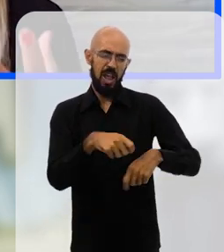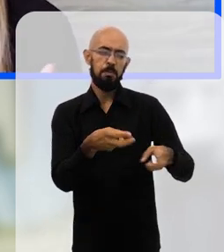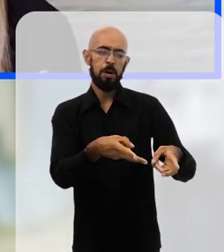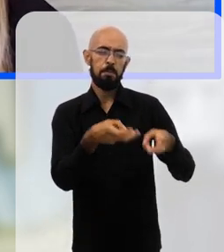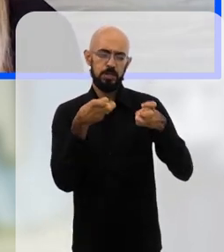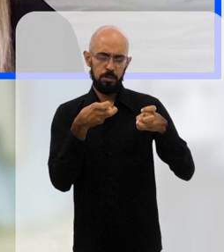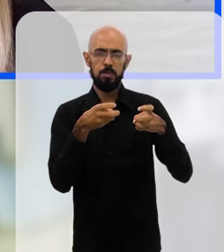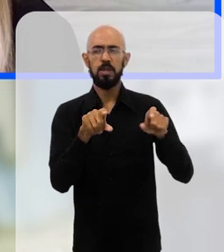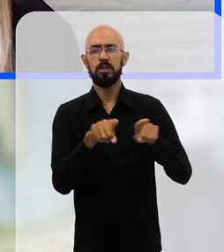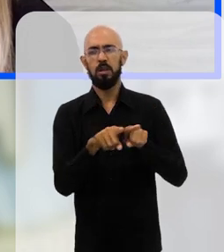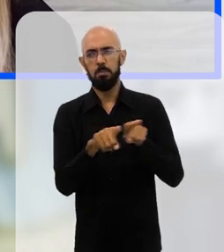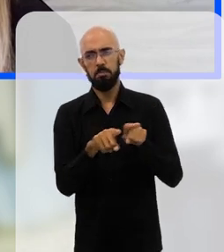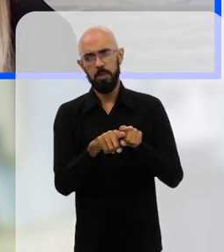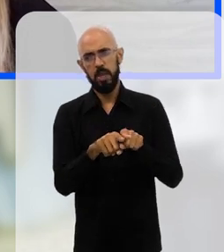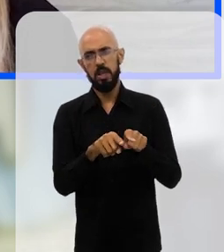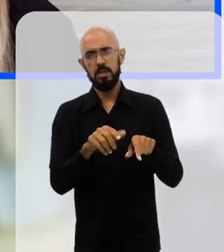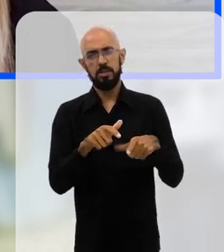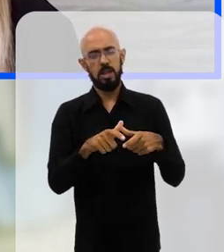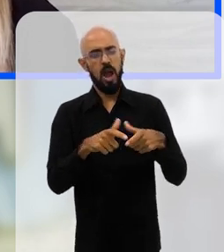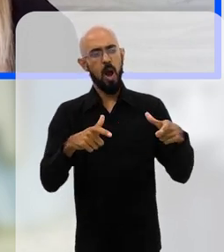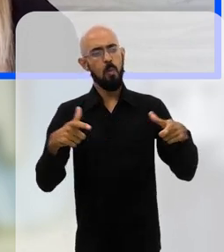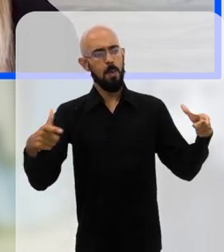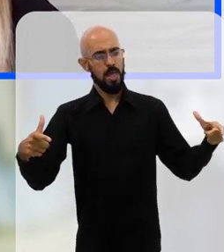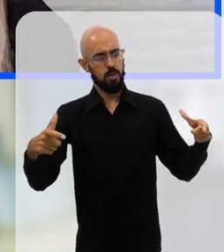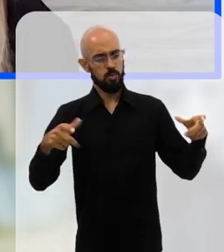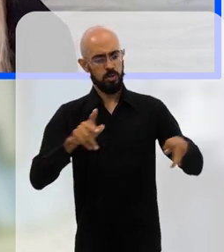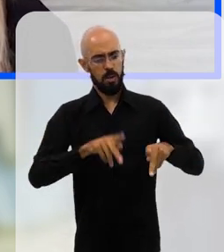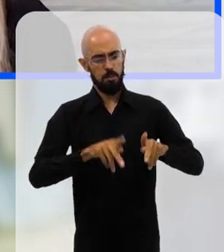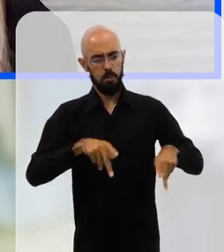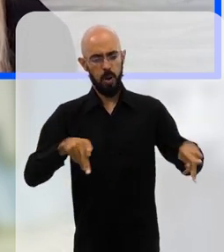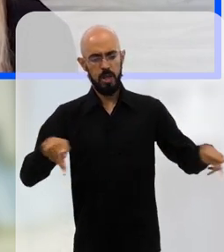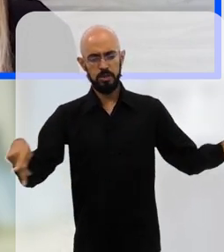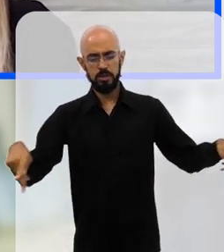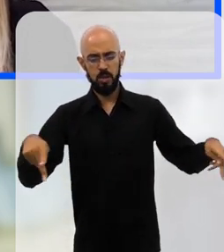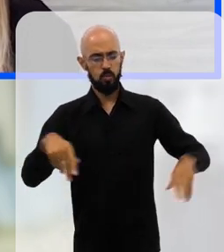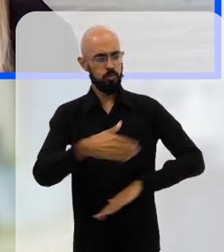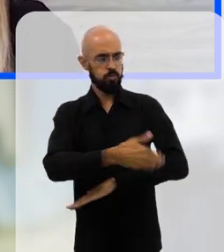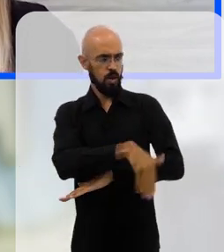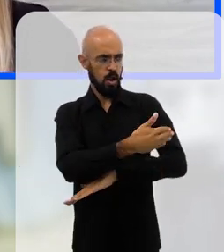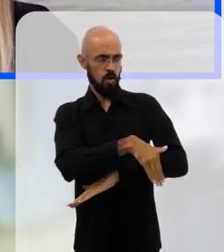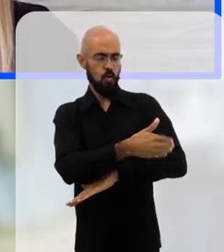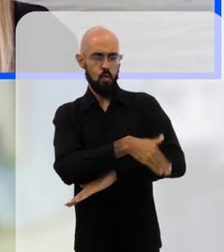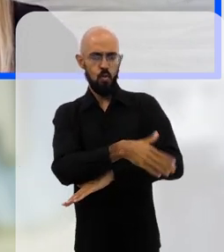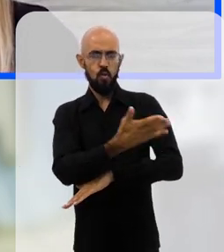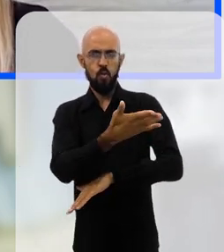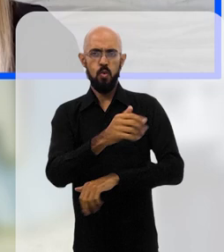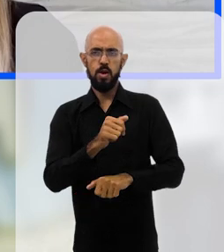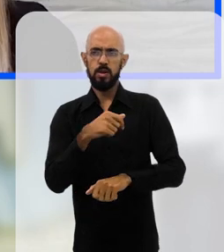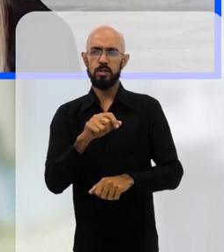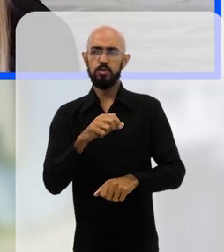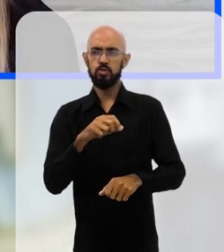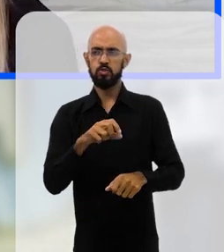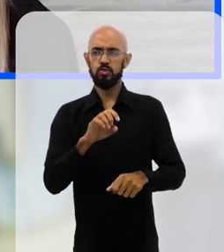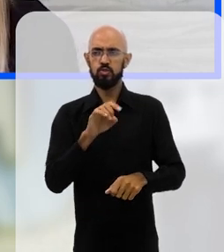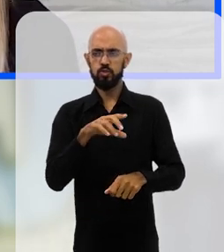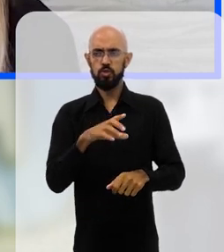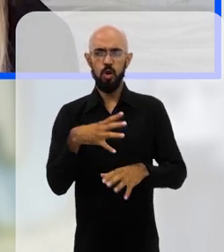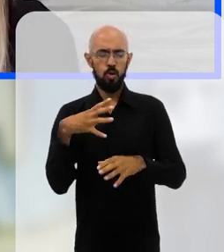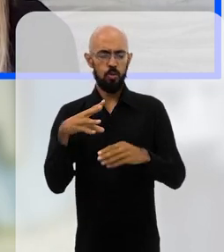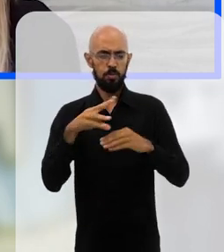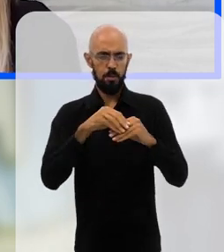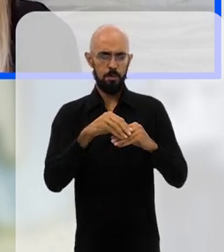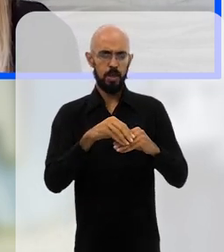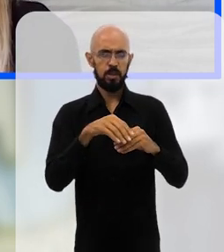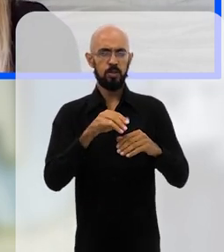totalmente perceptível o aumento dessa população em situação de rua e só reforça